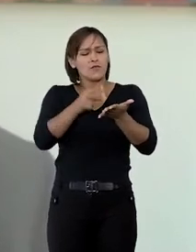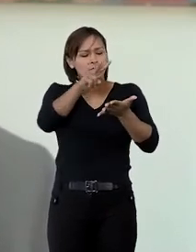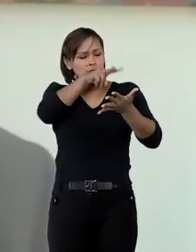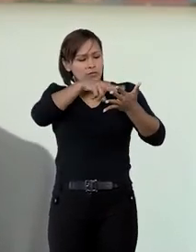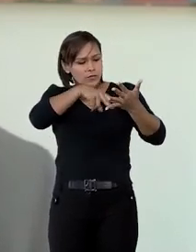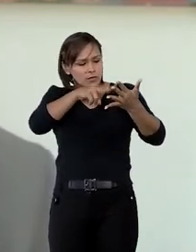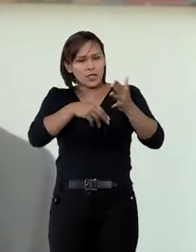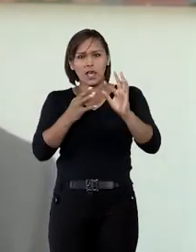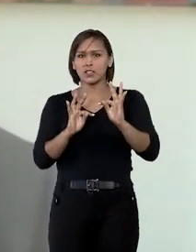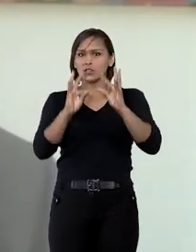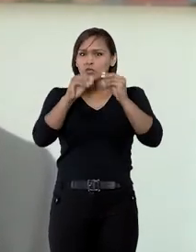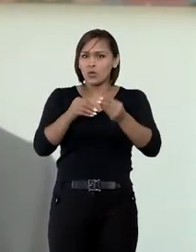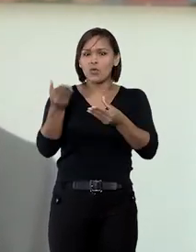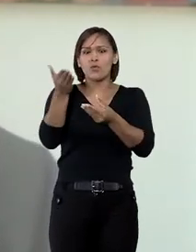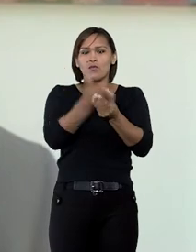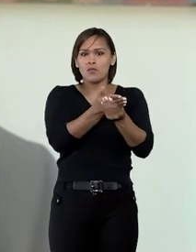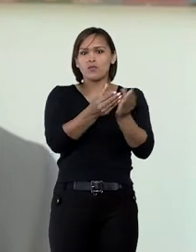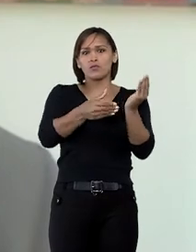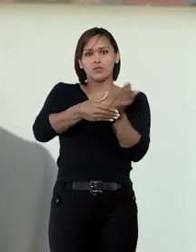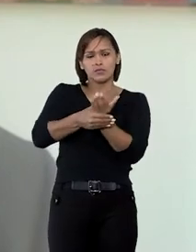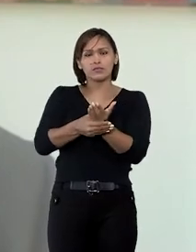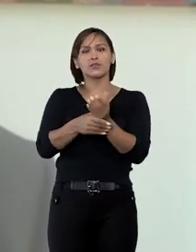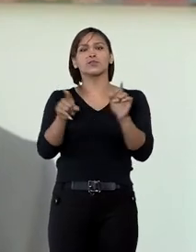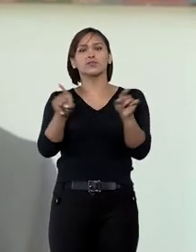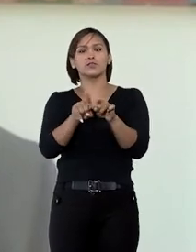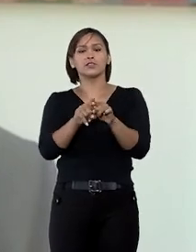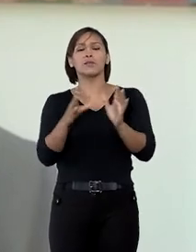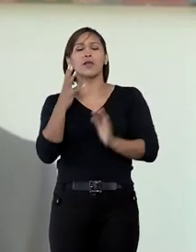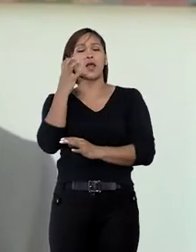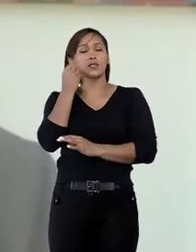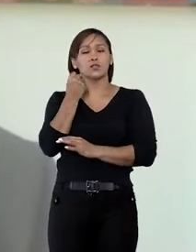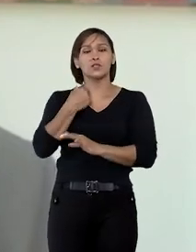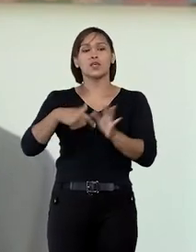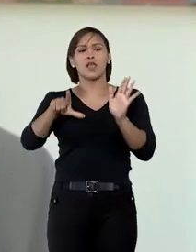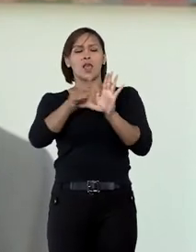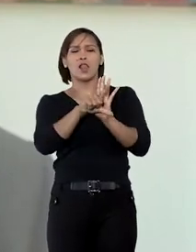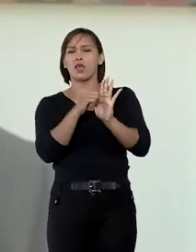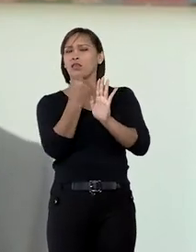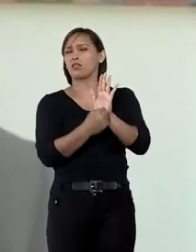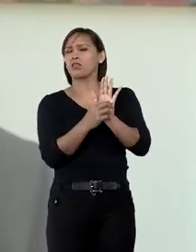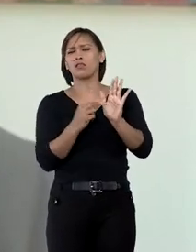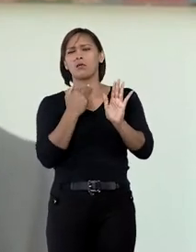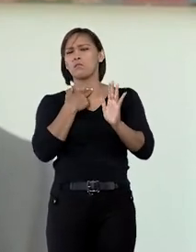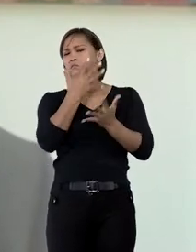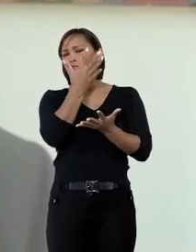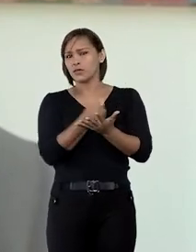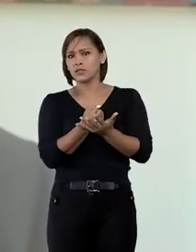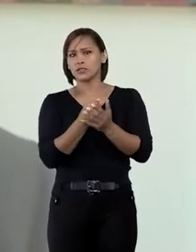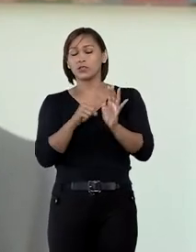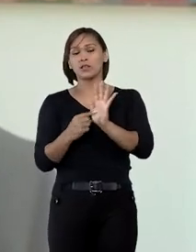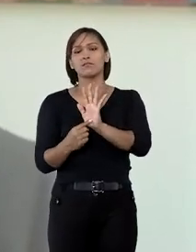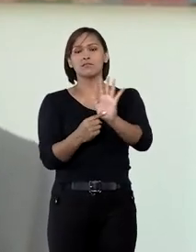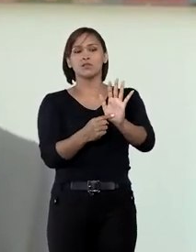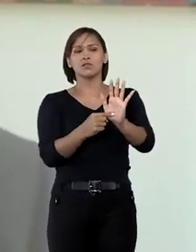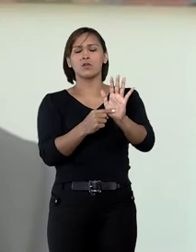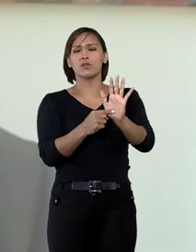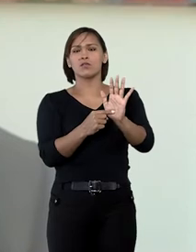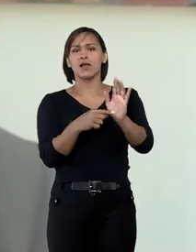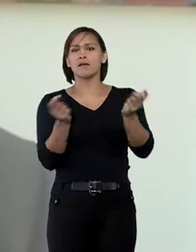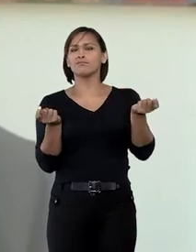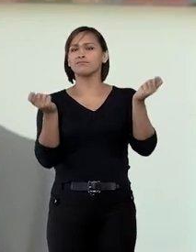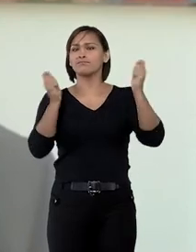decisão transitada em julgado de adoção que segundo a lei é irrevogável, ela demonstrou uma